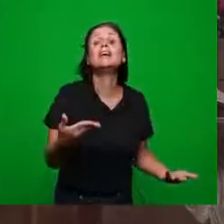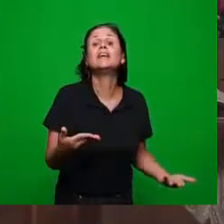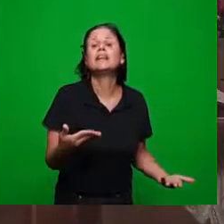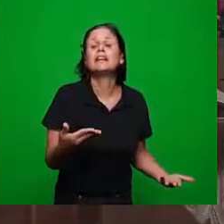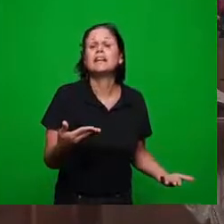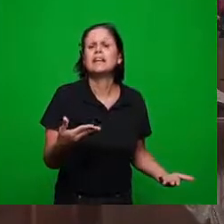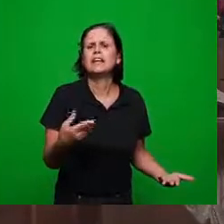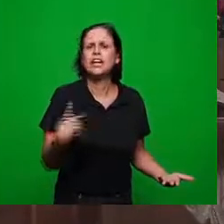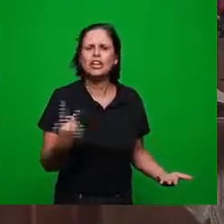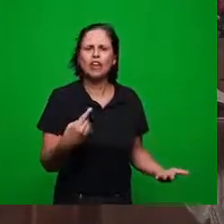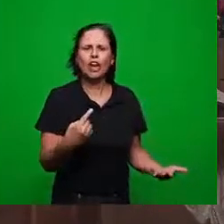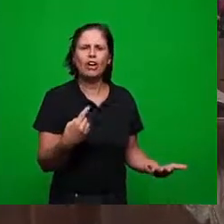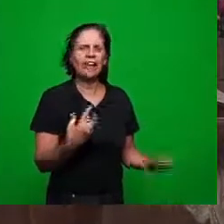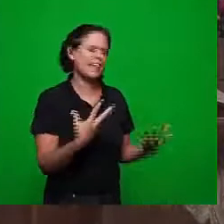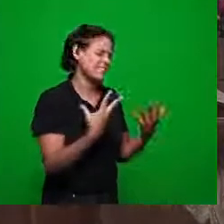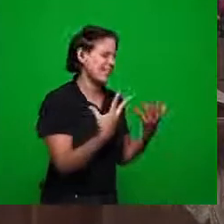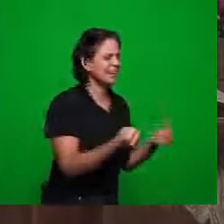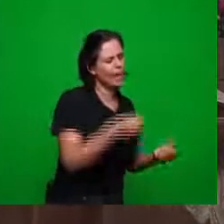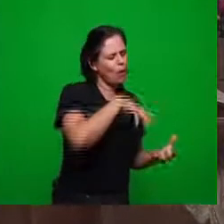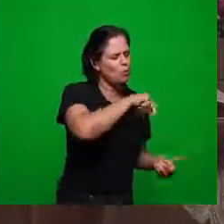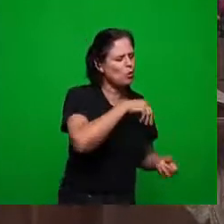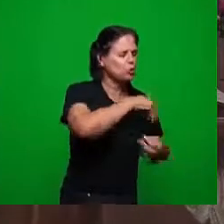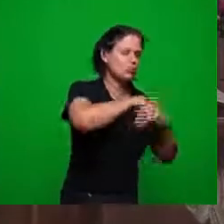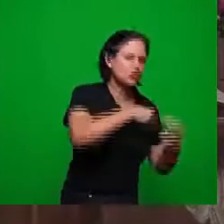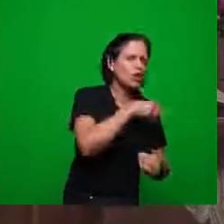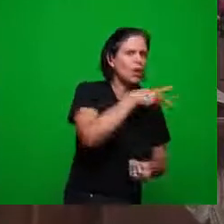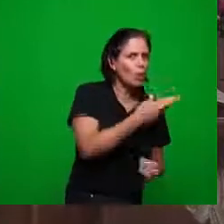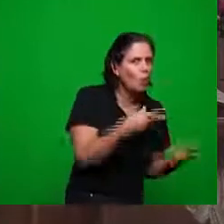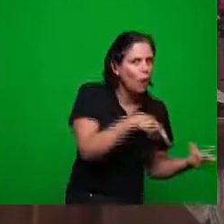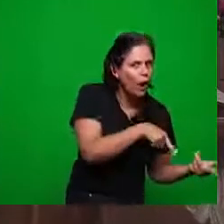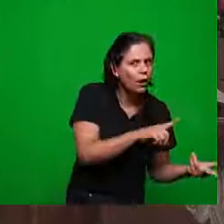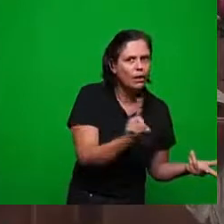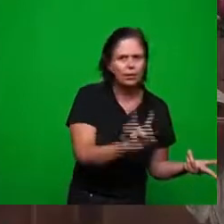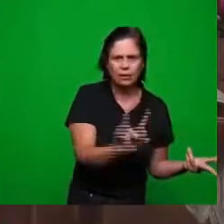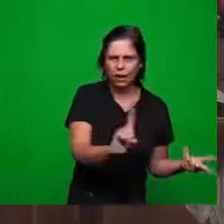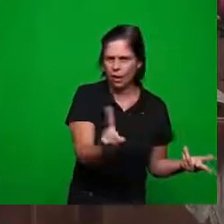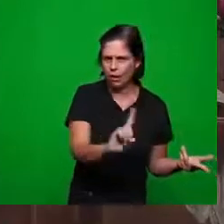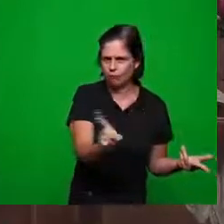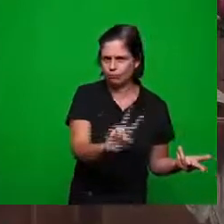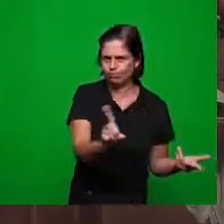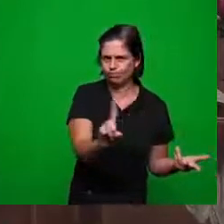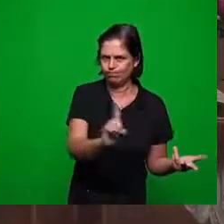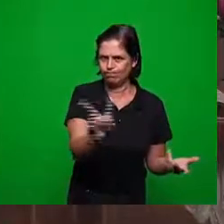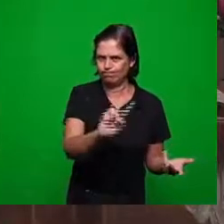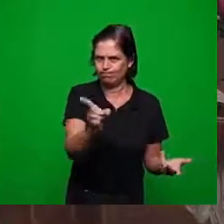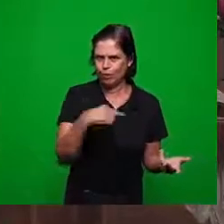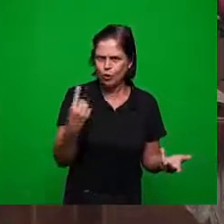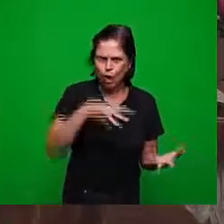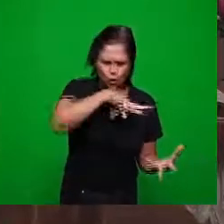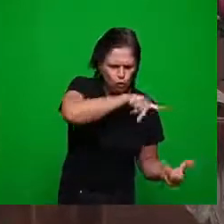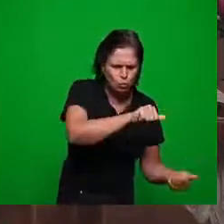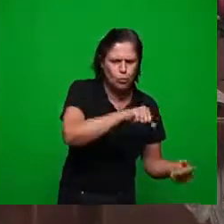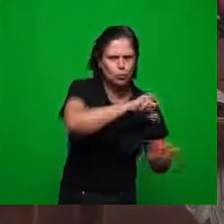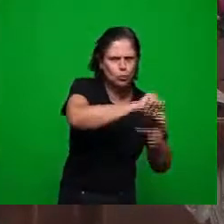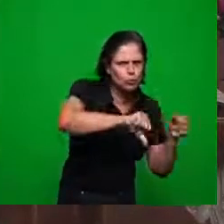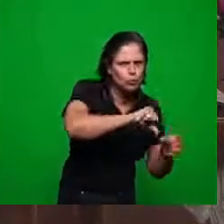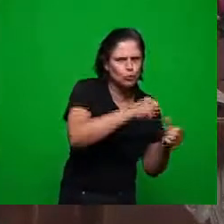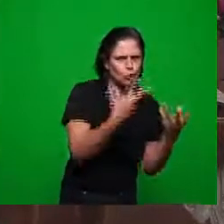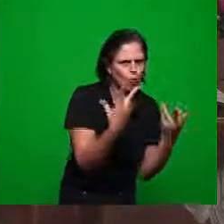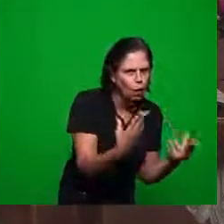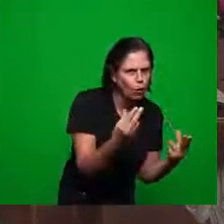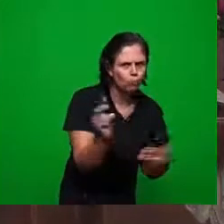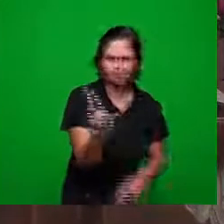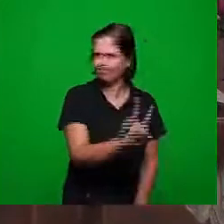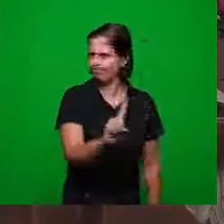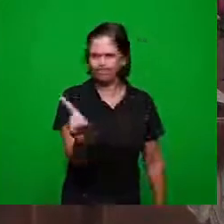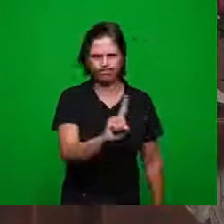ficar envolvidos com quem está envolvido com isto aqui com o mundo não